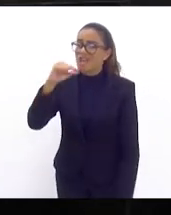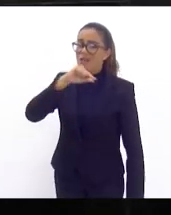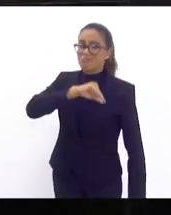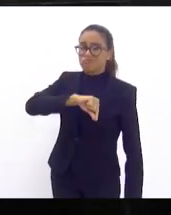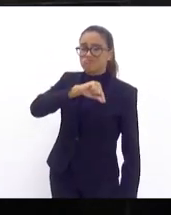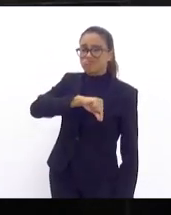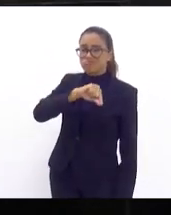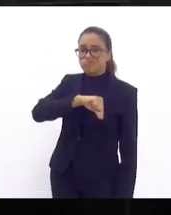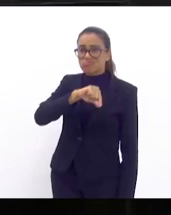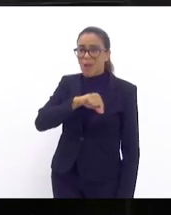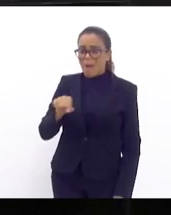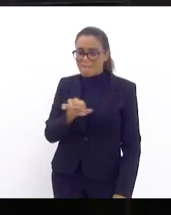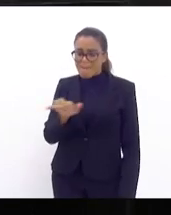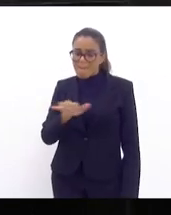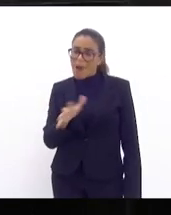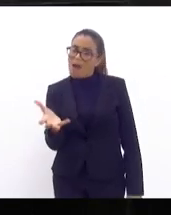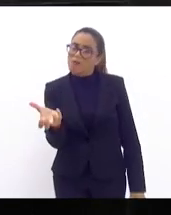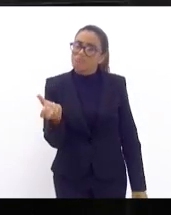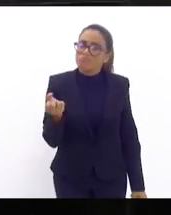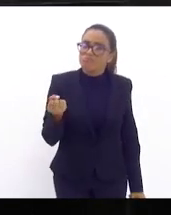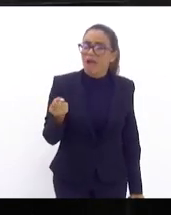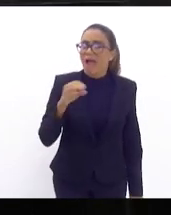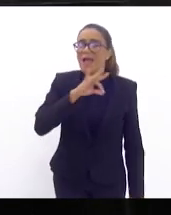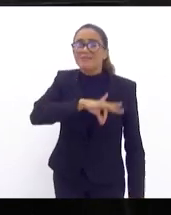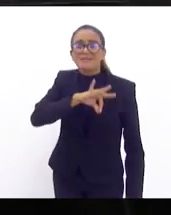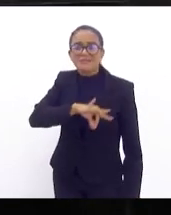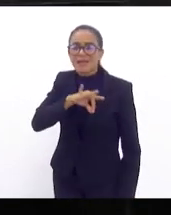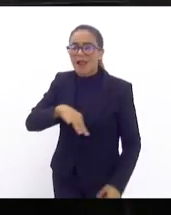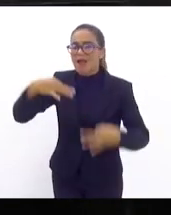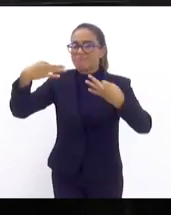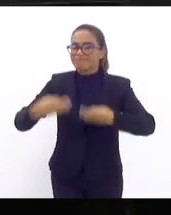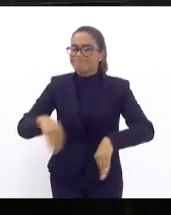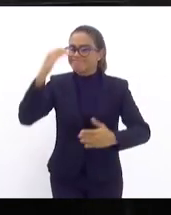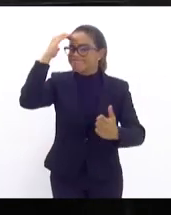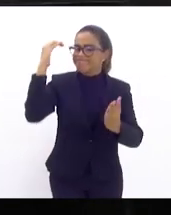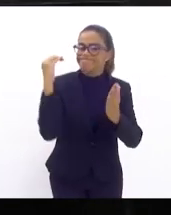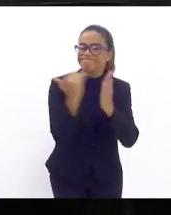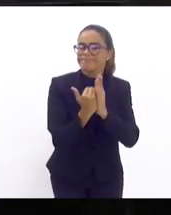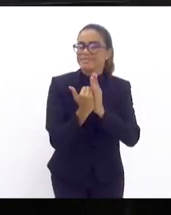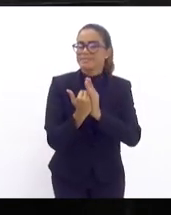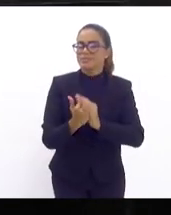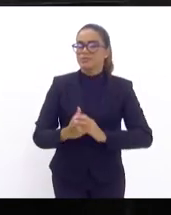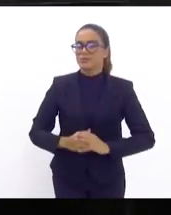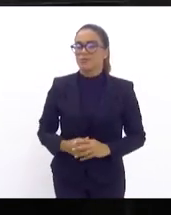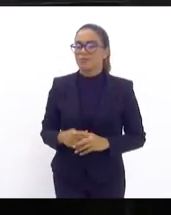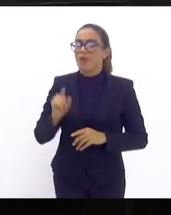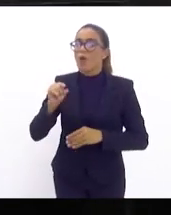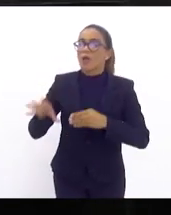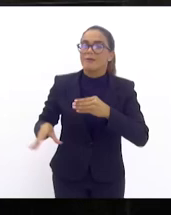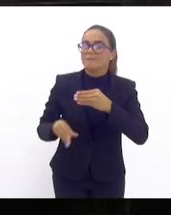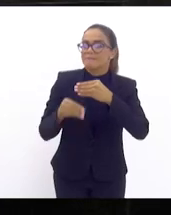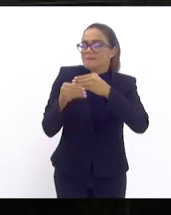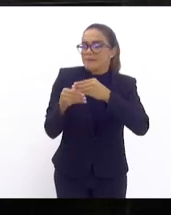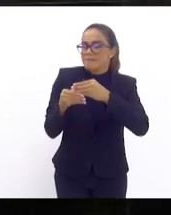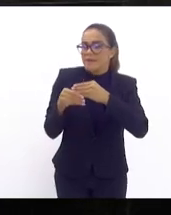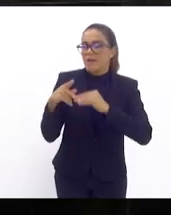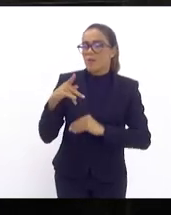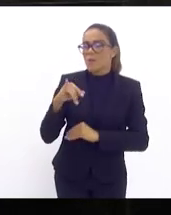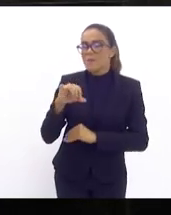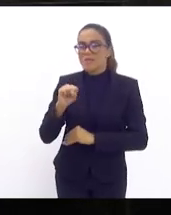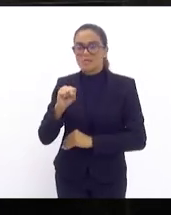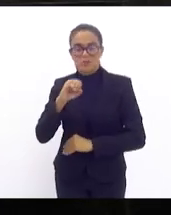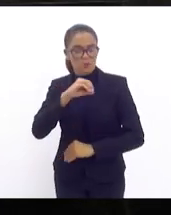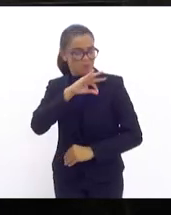conta no final do mês é salário digno e salário digno é implementação do piso